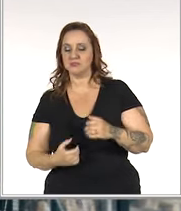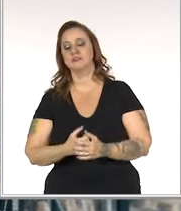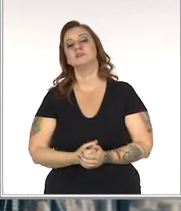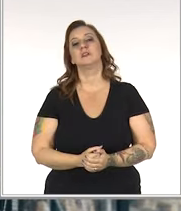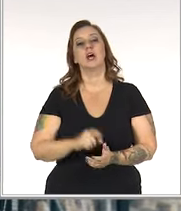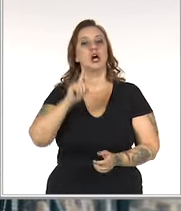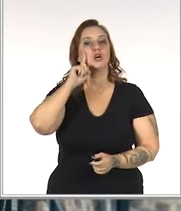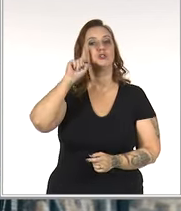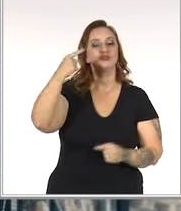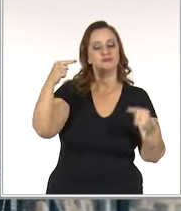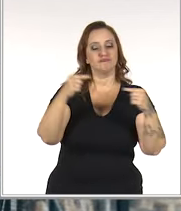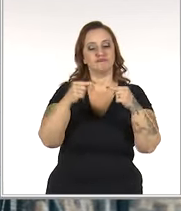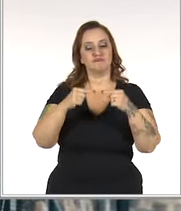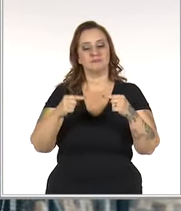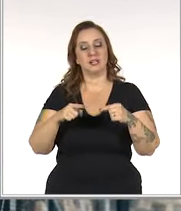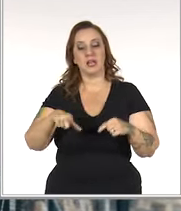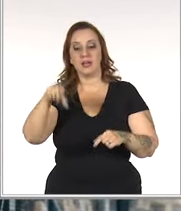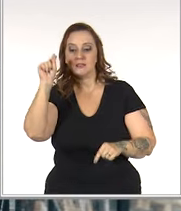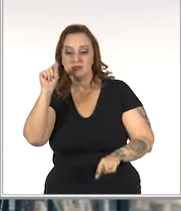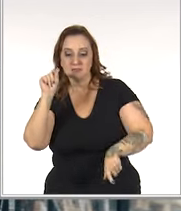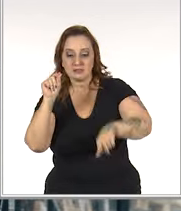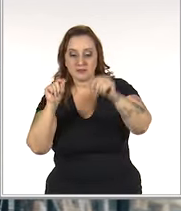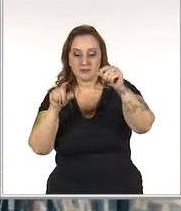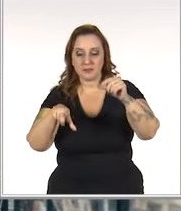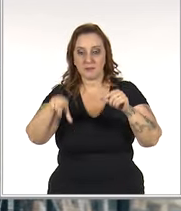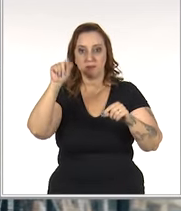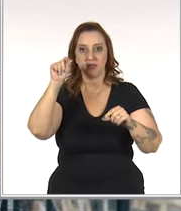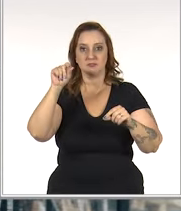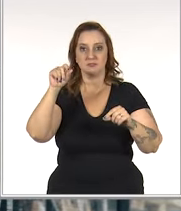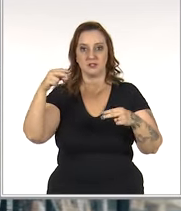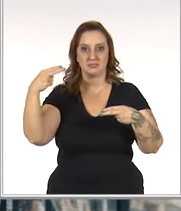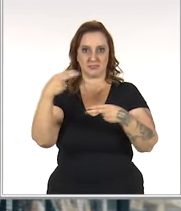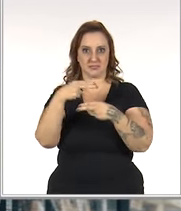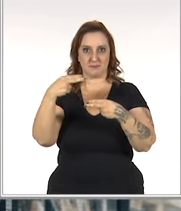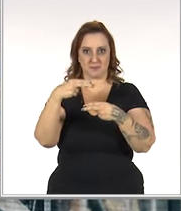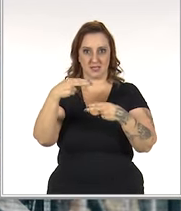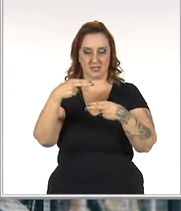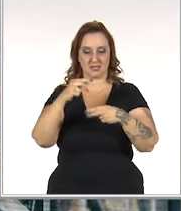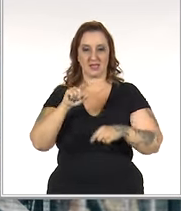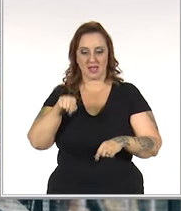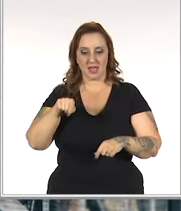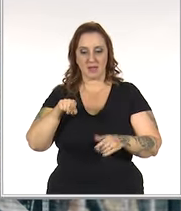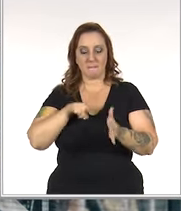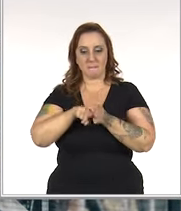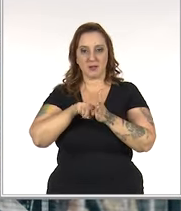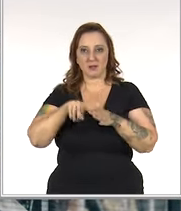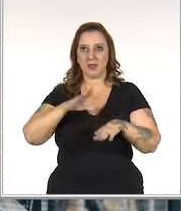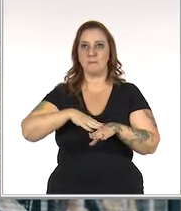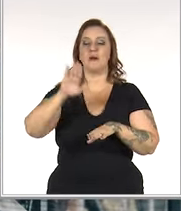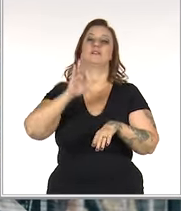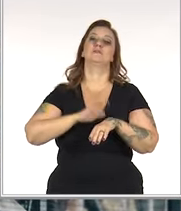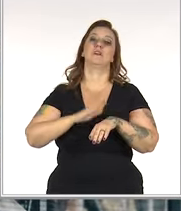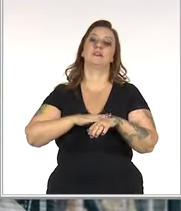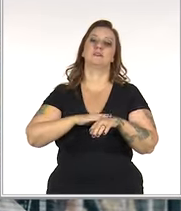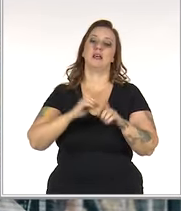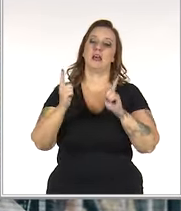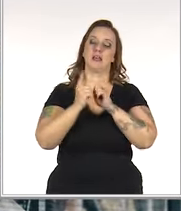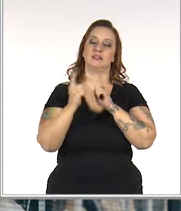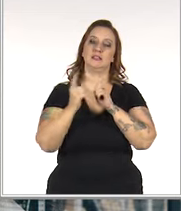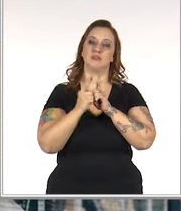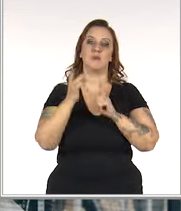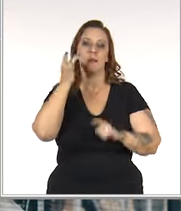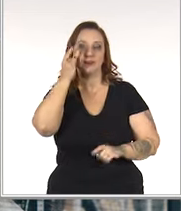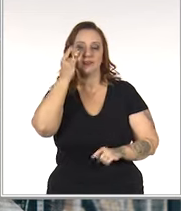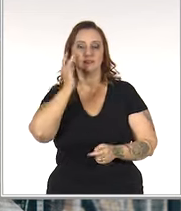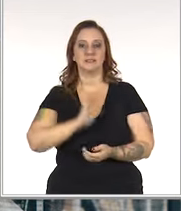As questões relacionadas aqui foram escolhidas pelos especialistas do SEBRAE. São as perguntas que eles mais escutam durante os